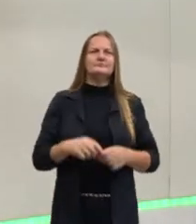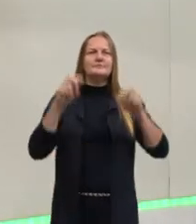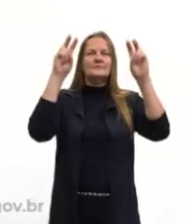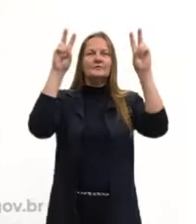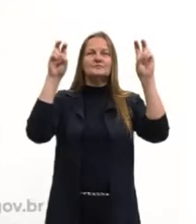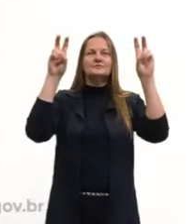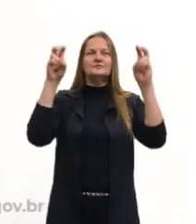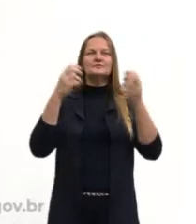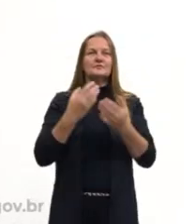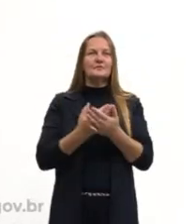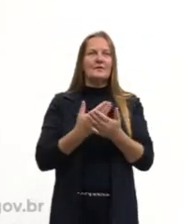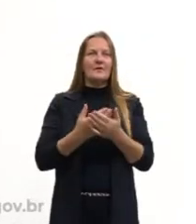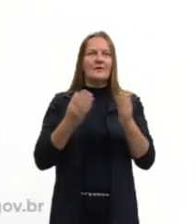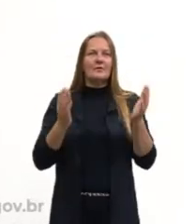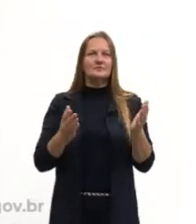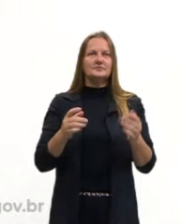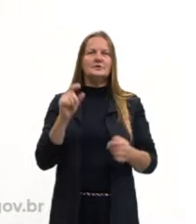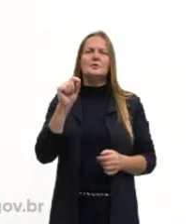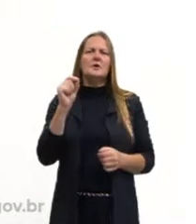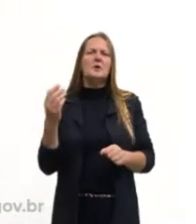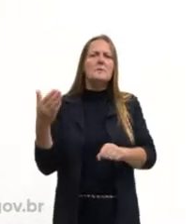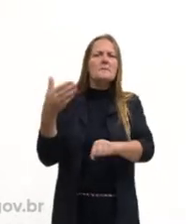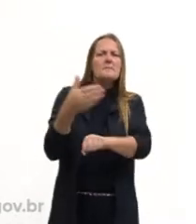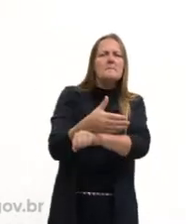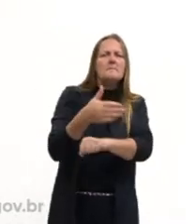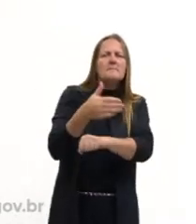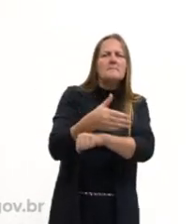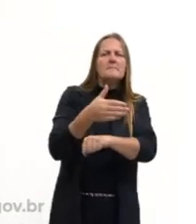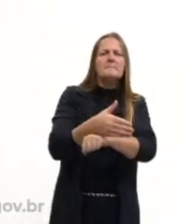para a aula de hoje é quem participou do texto.